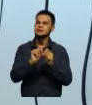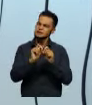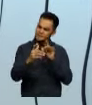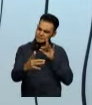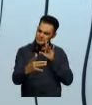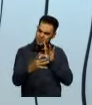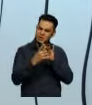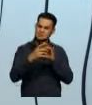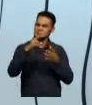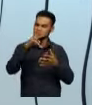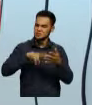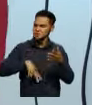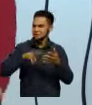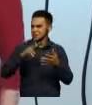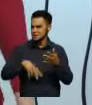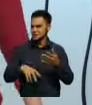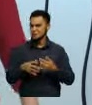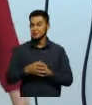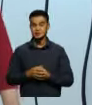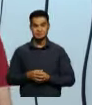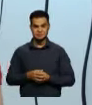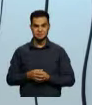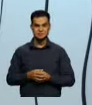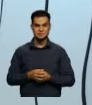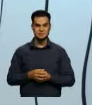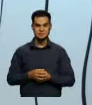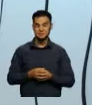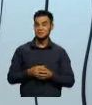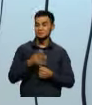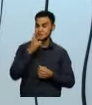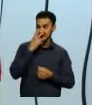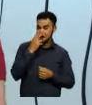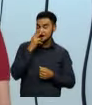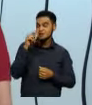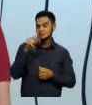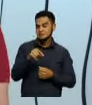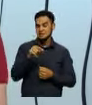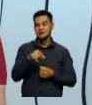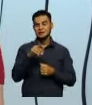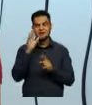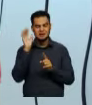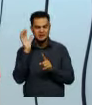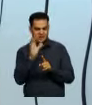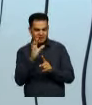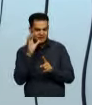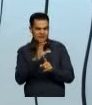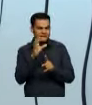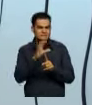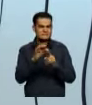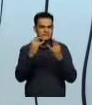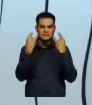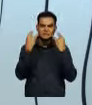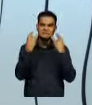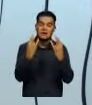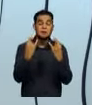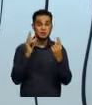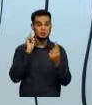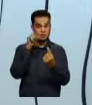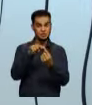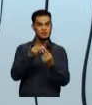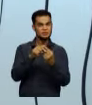Então, apesar dela ser apelativa, ela busca essa aproximação.